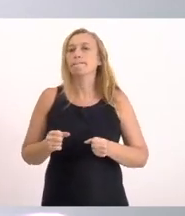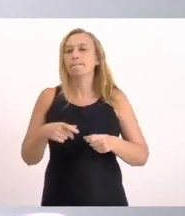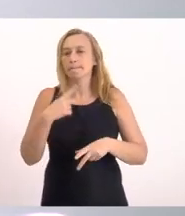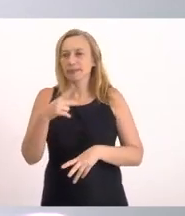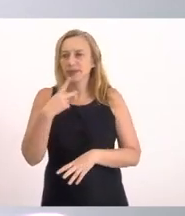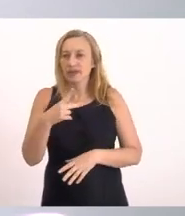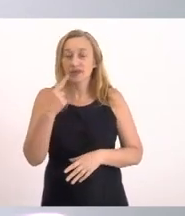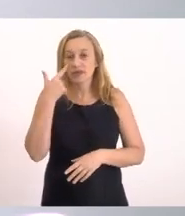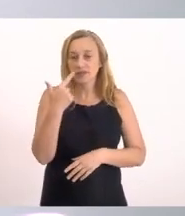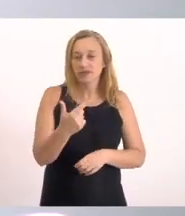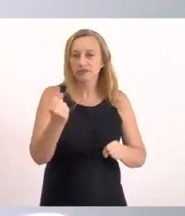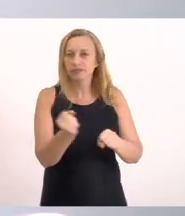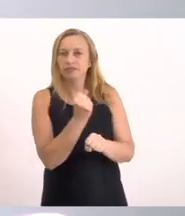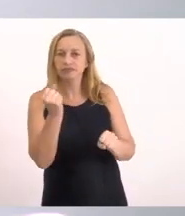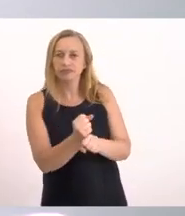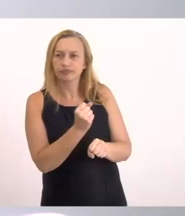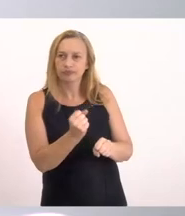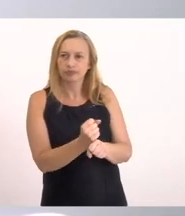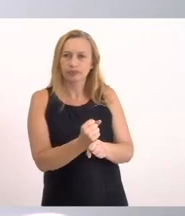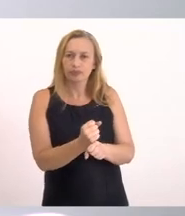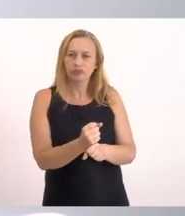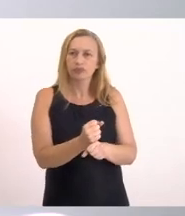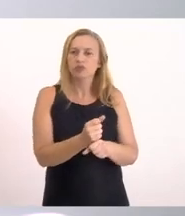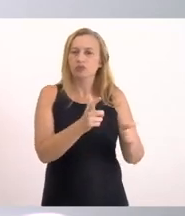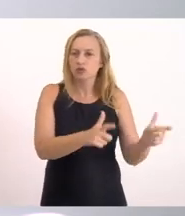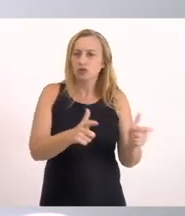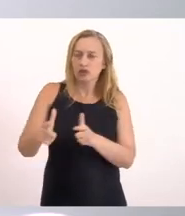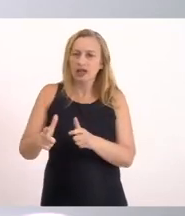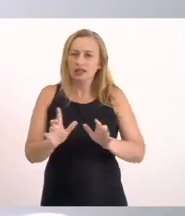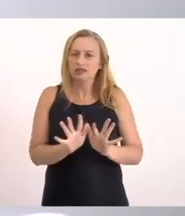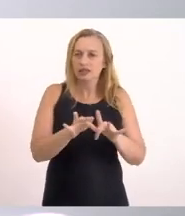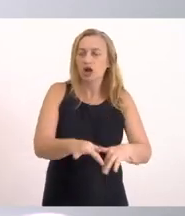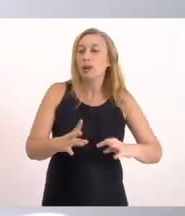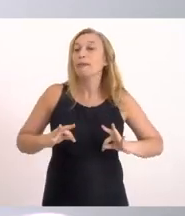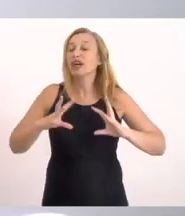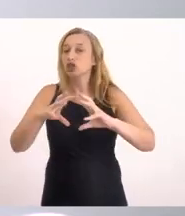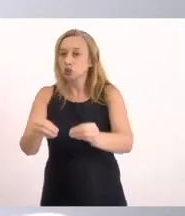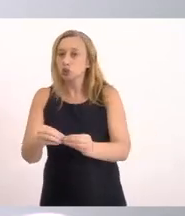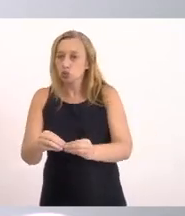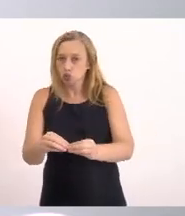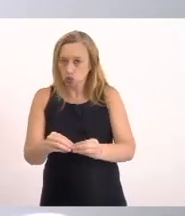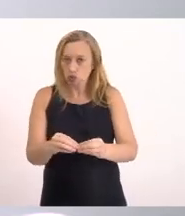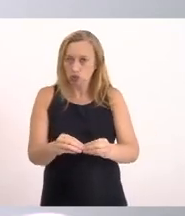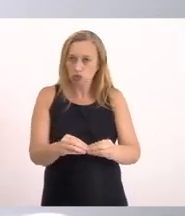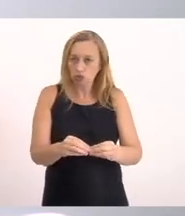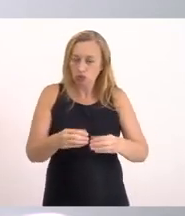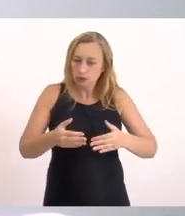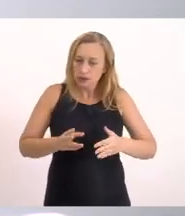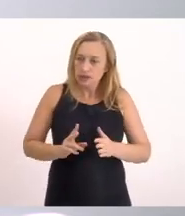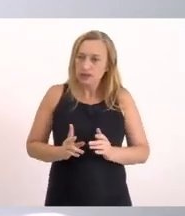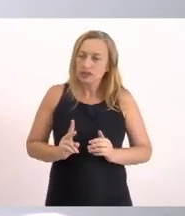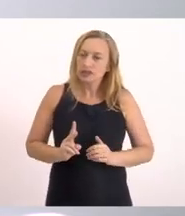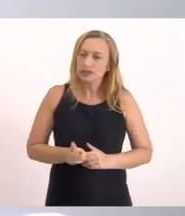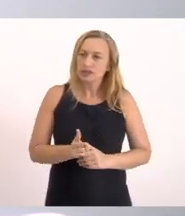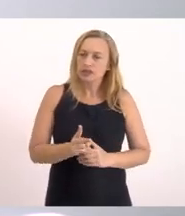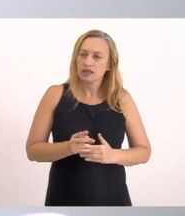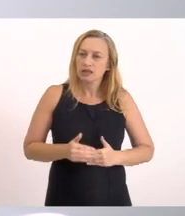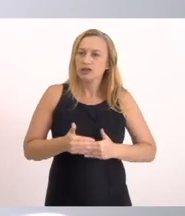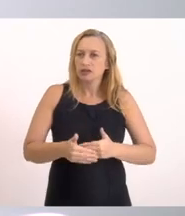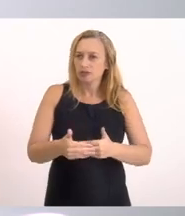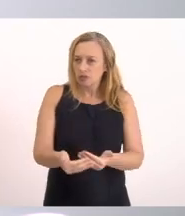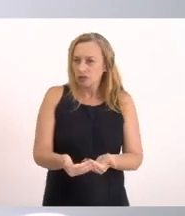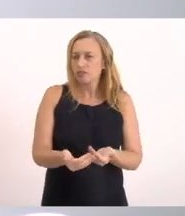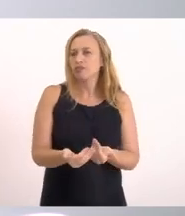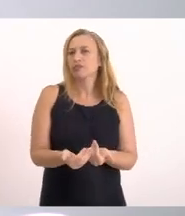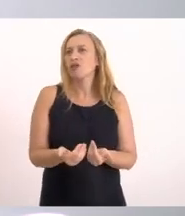Estas obras Da Barra Franca Sendo concluída Porque para que tudo Vá adiante Seja em relação